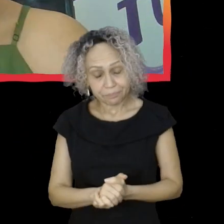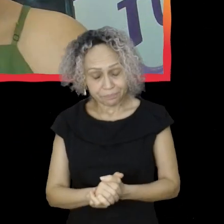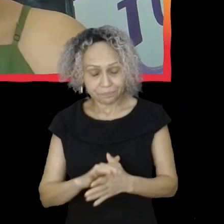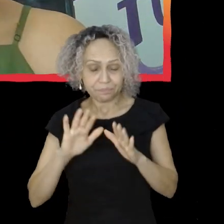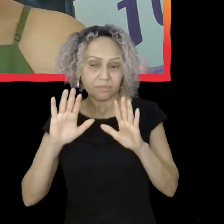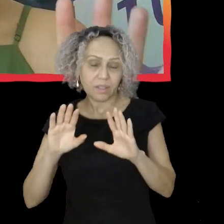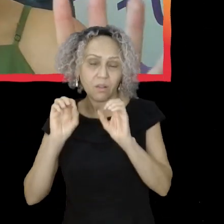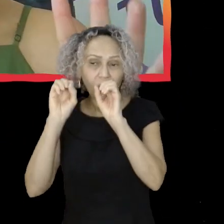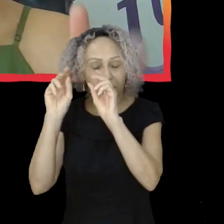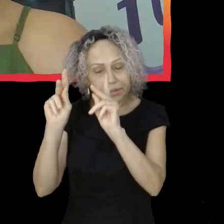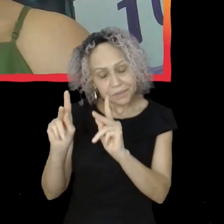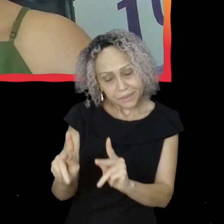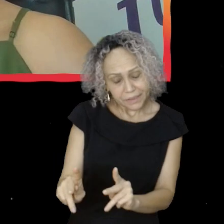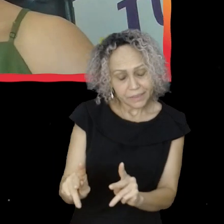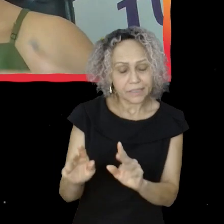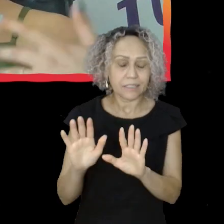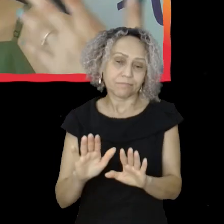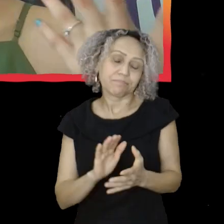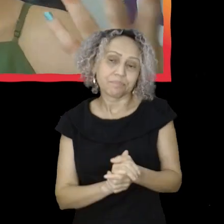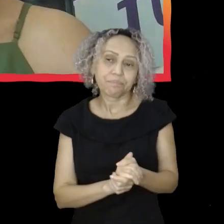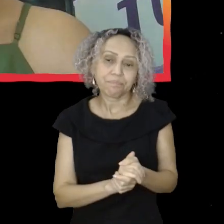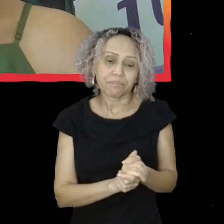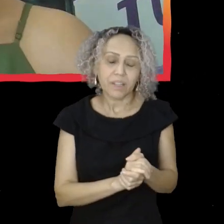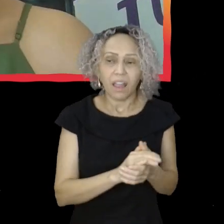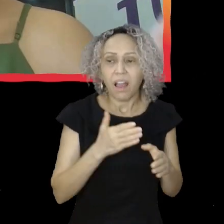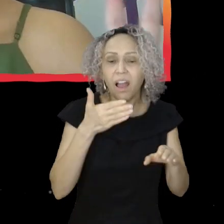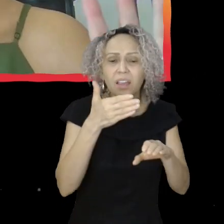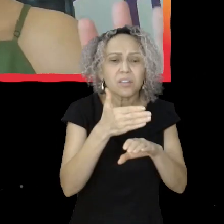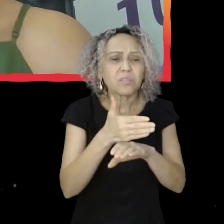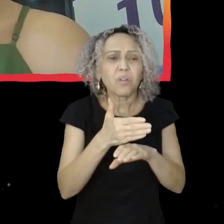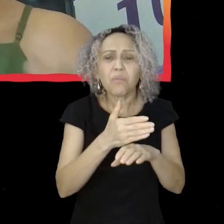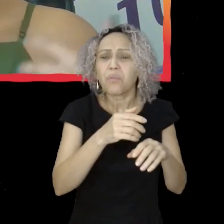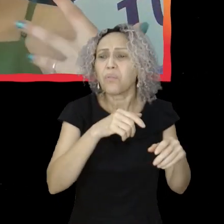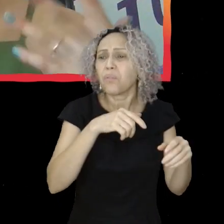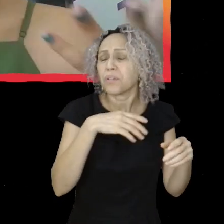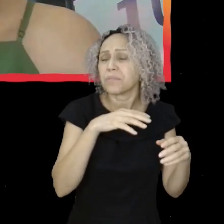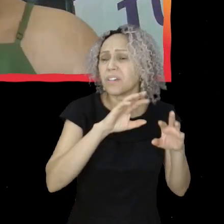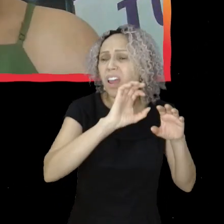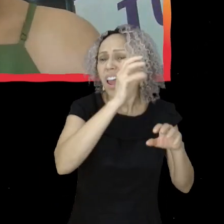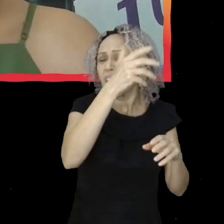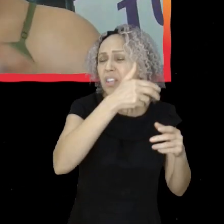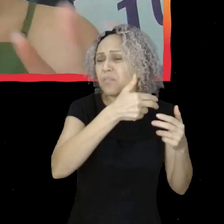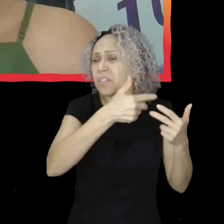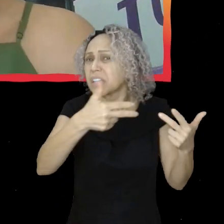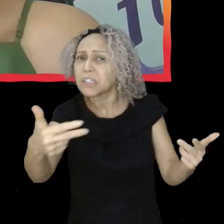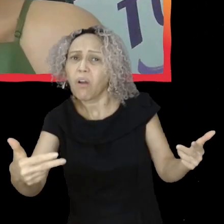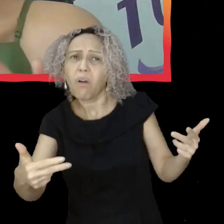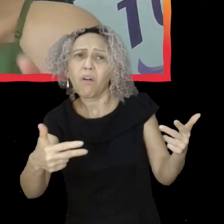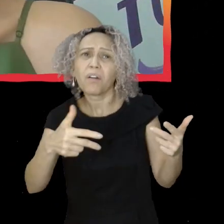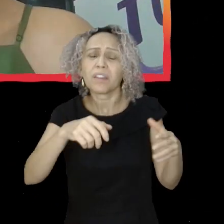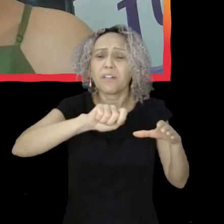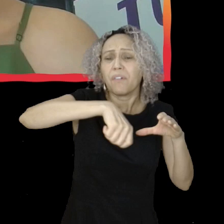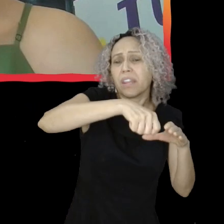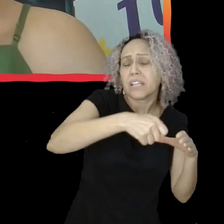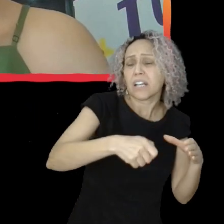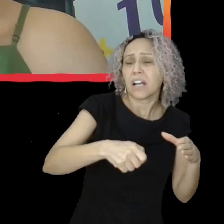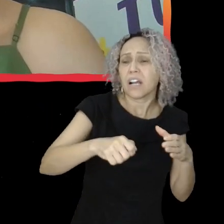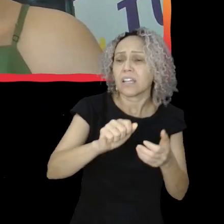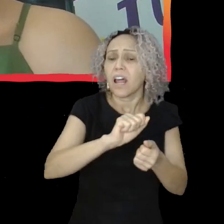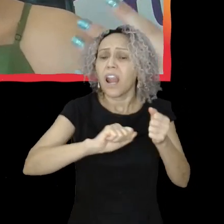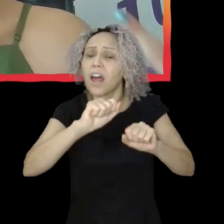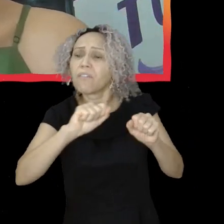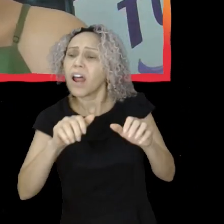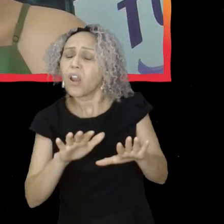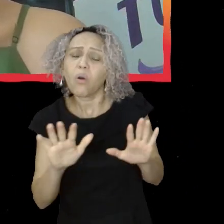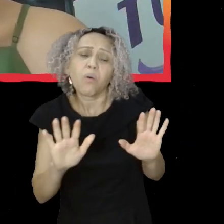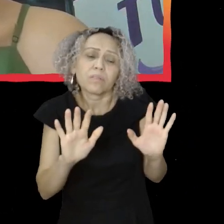aulão que tava programado na ocupação, foi ajudar a fazer a janta, foi ajudar a lavar a louça, fazer as coisas, quando eu terminei todas as coisas,